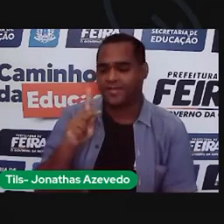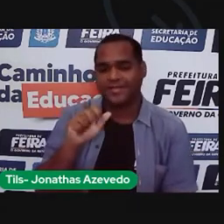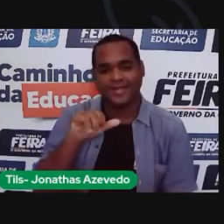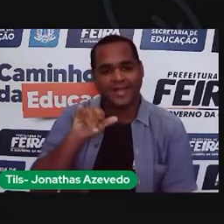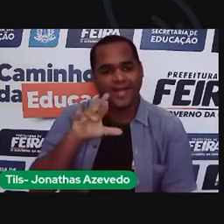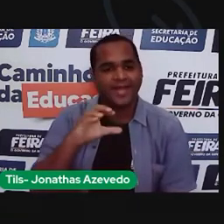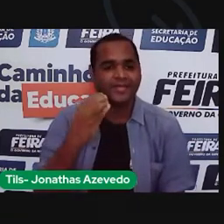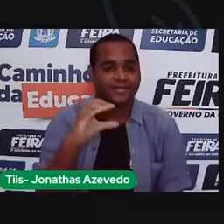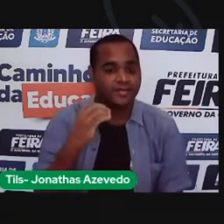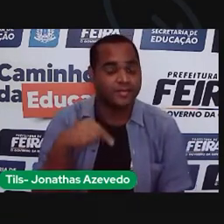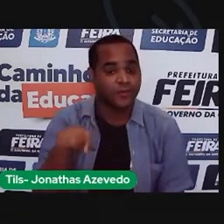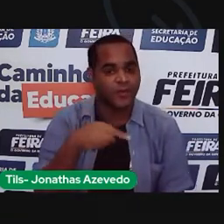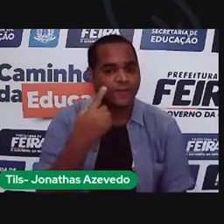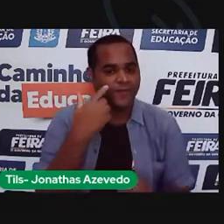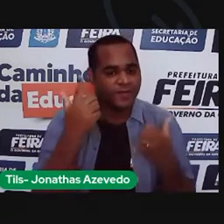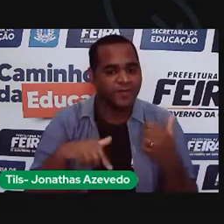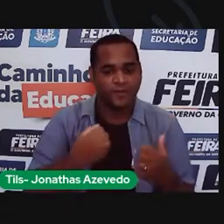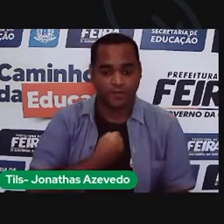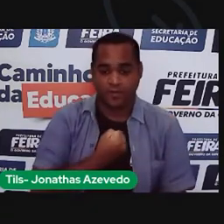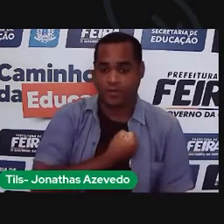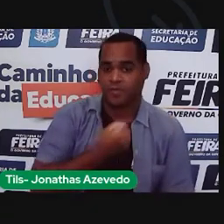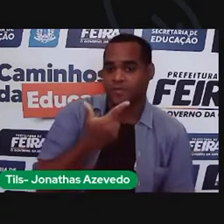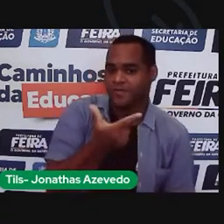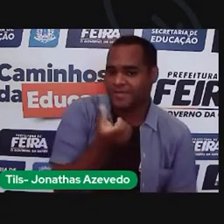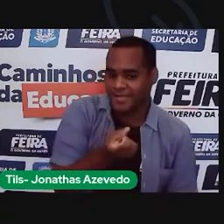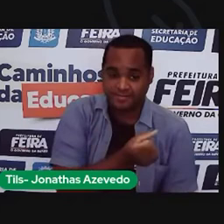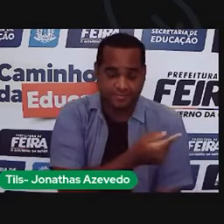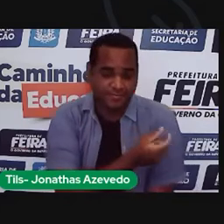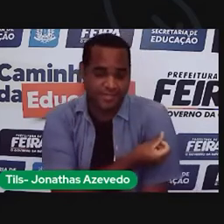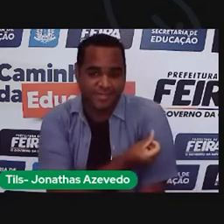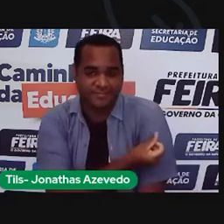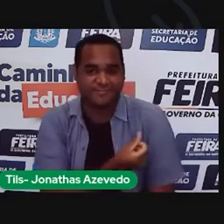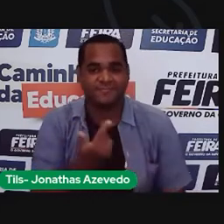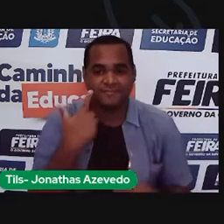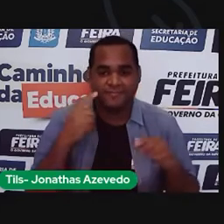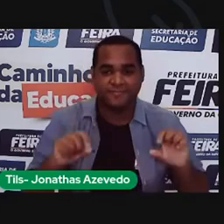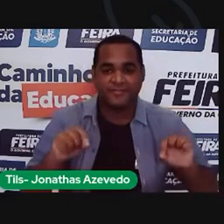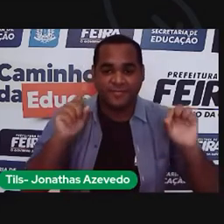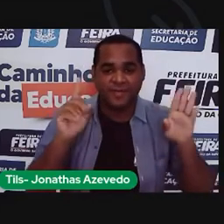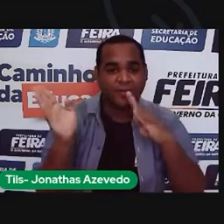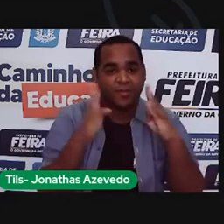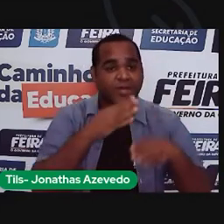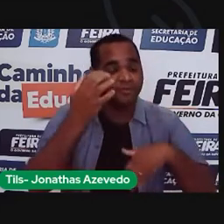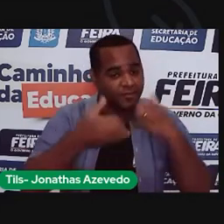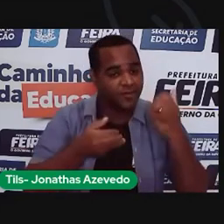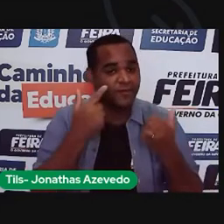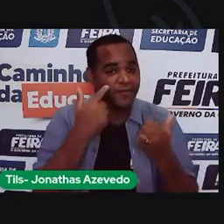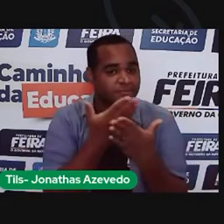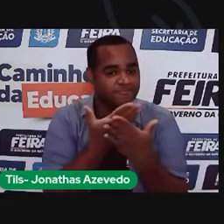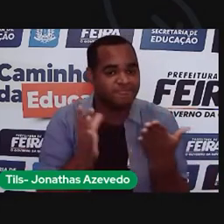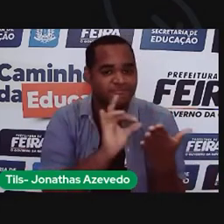Ciências e vamos lá agora para a aula de número 26 do sexto ano. Vou colocar minha apresentação aqui para vocês.